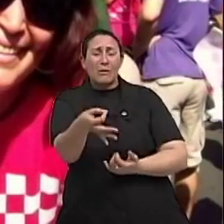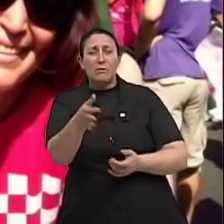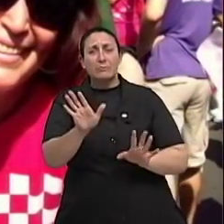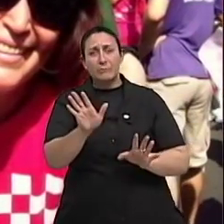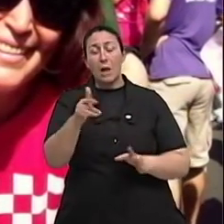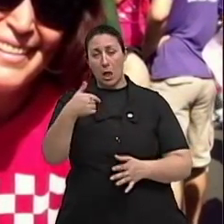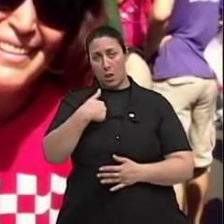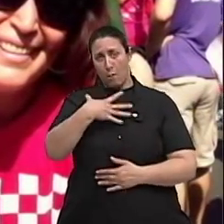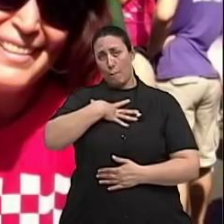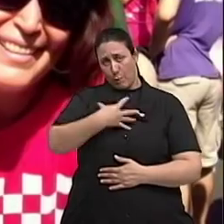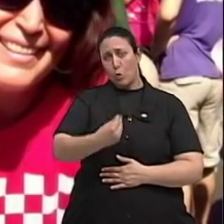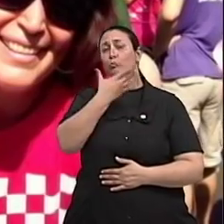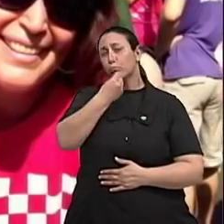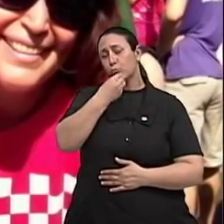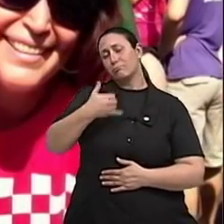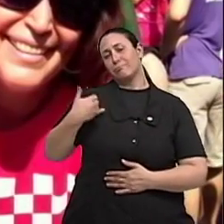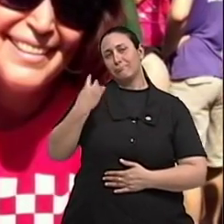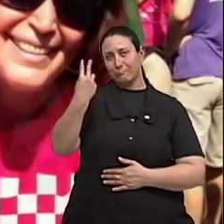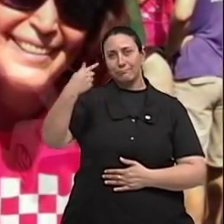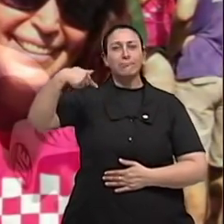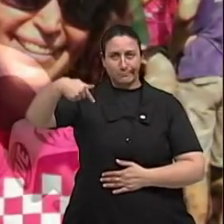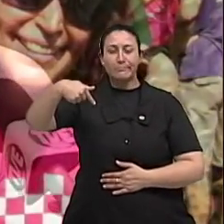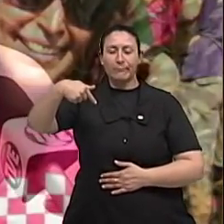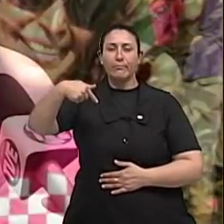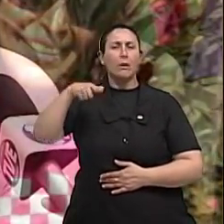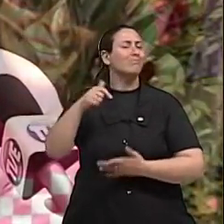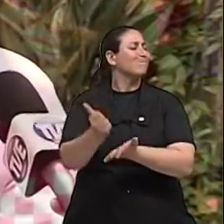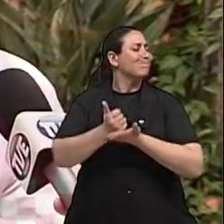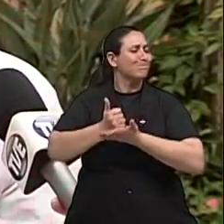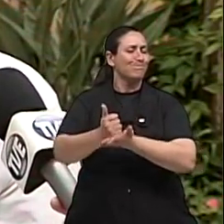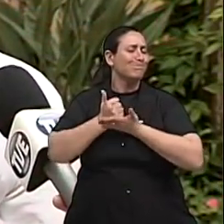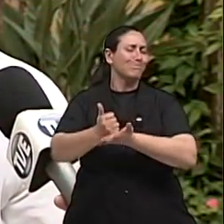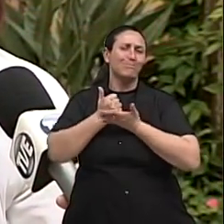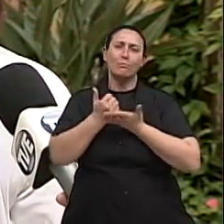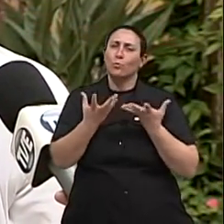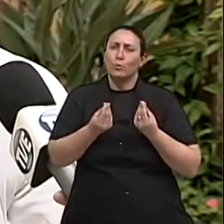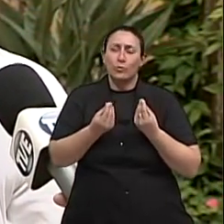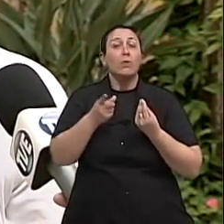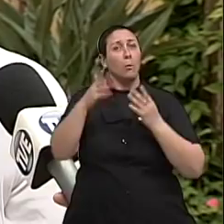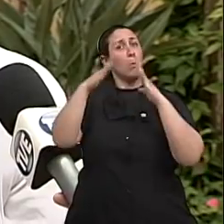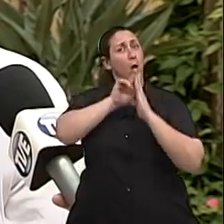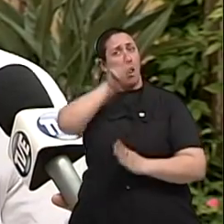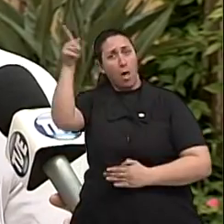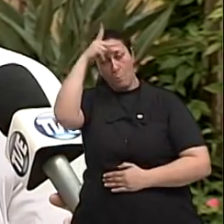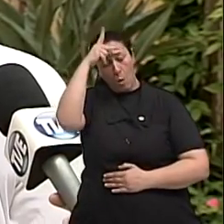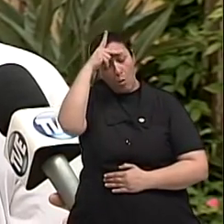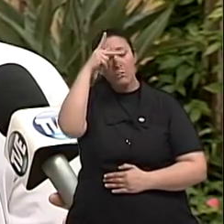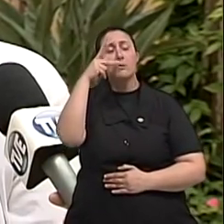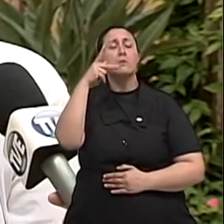tenho um filho de 27 anos, que foi o meu apoio, embora longe, embora em Pelotas, morando lá.